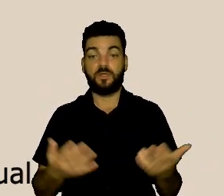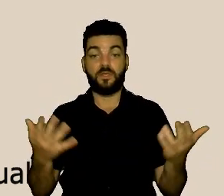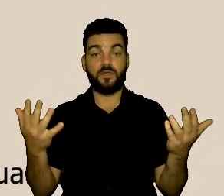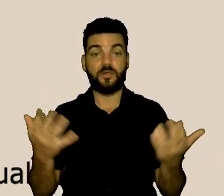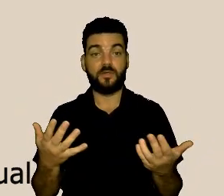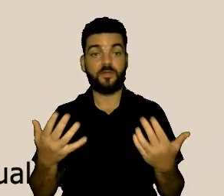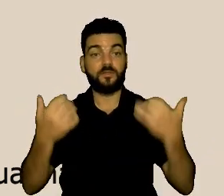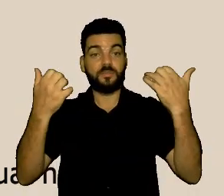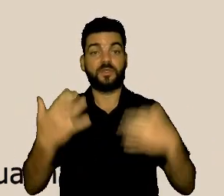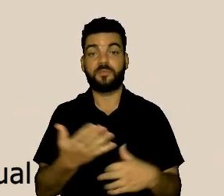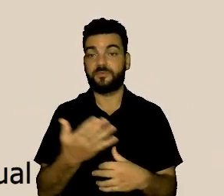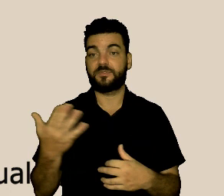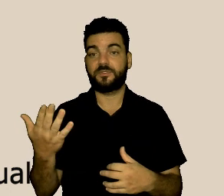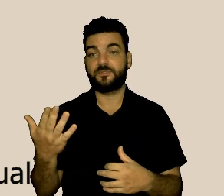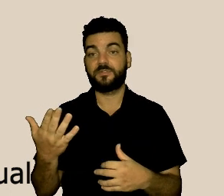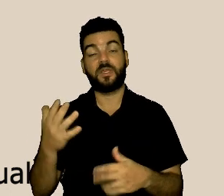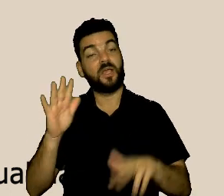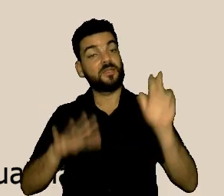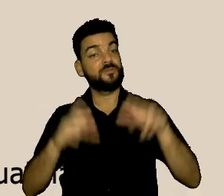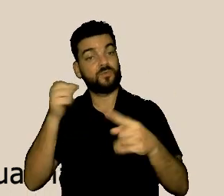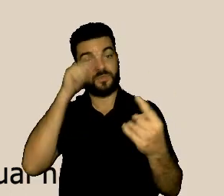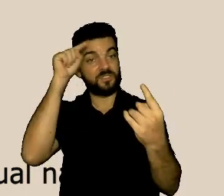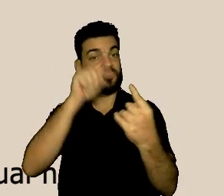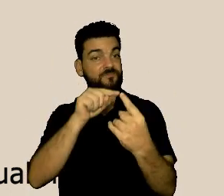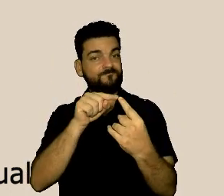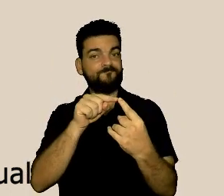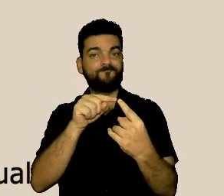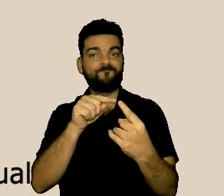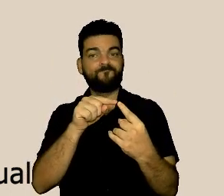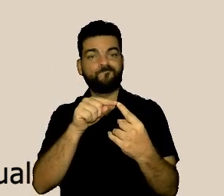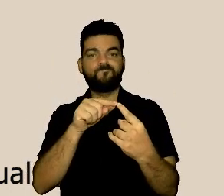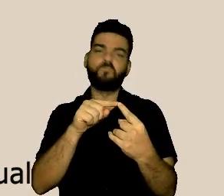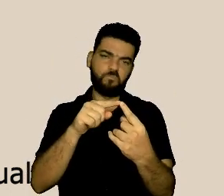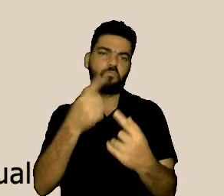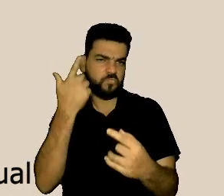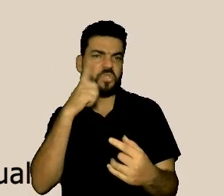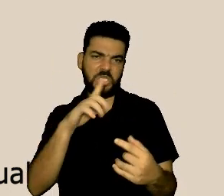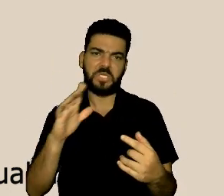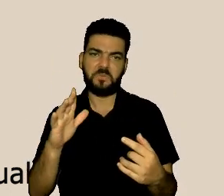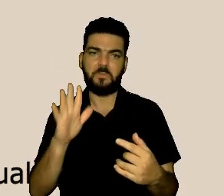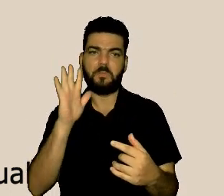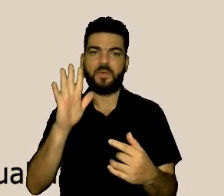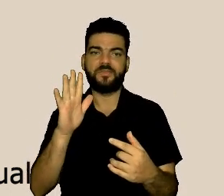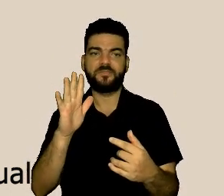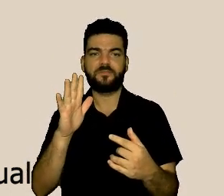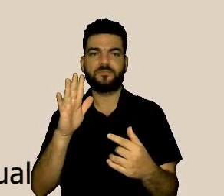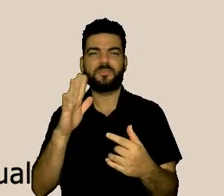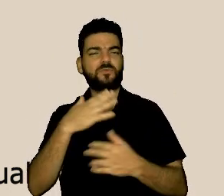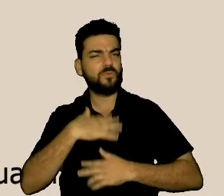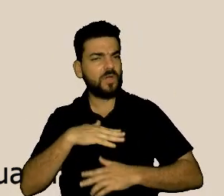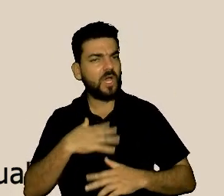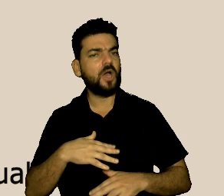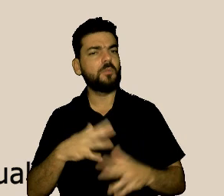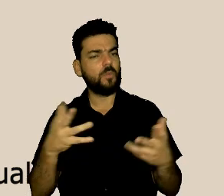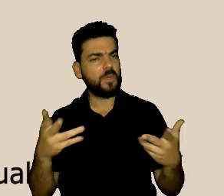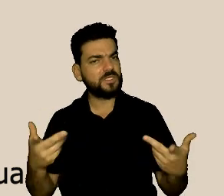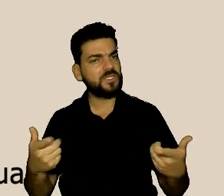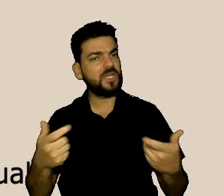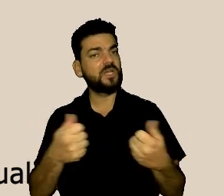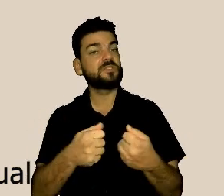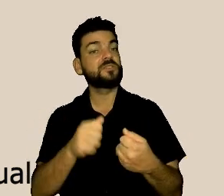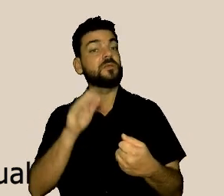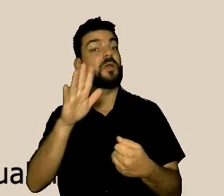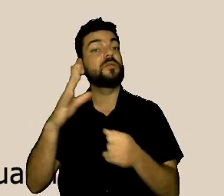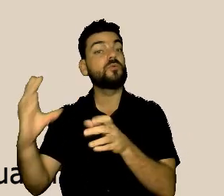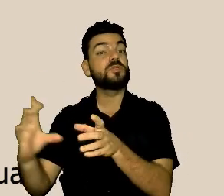atingidos com maior tranquilidade quando nós temos como parceiro o próprio cidadão, que, por meio da